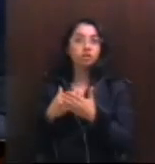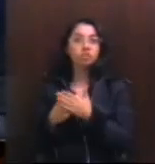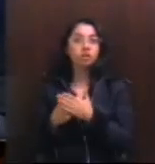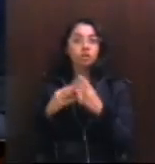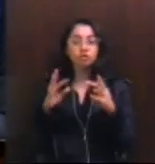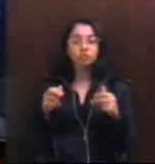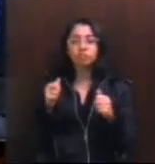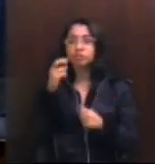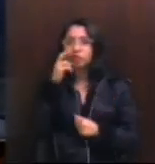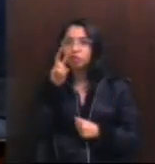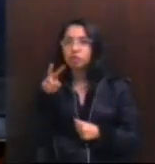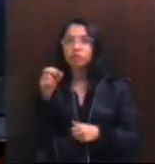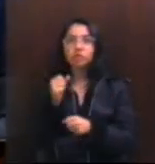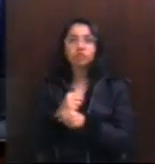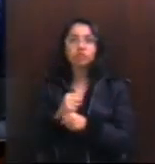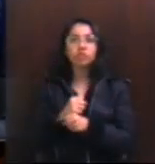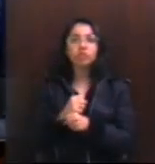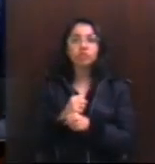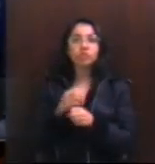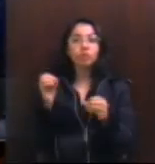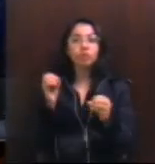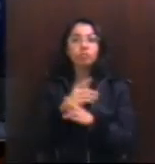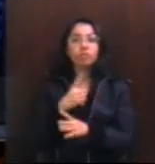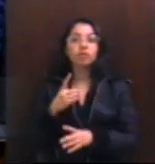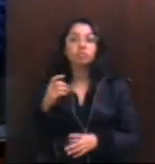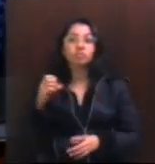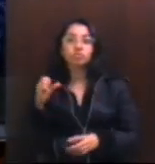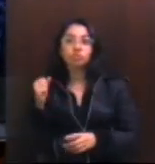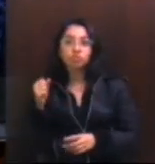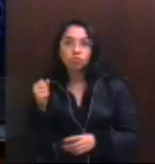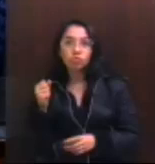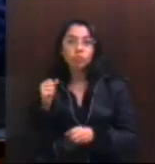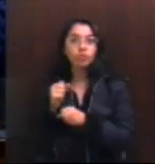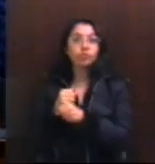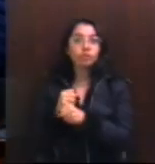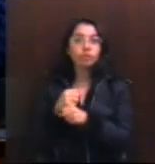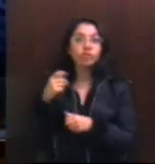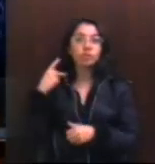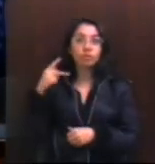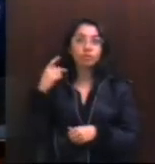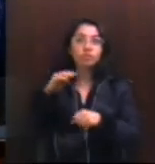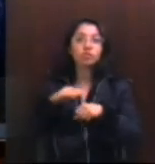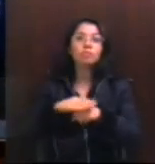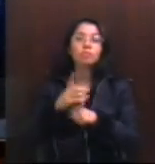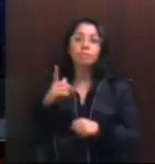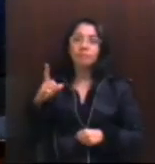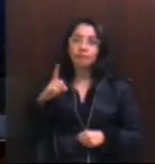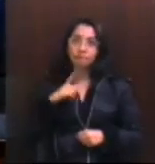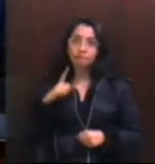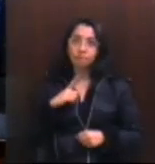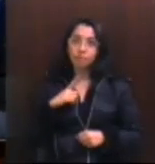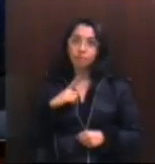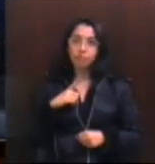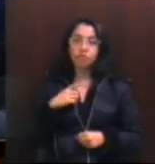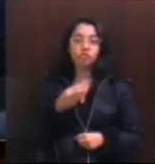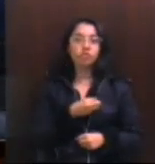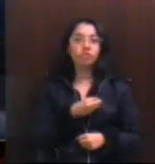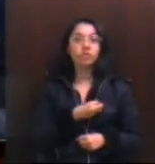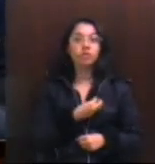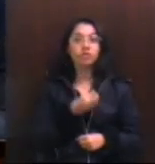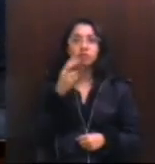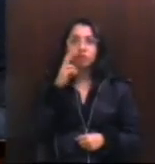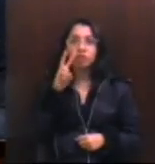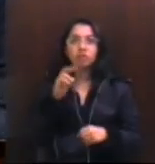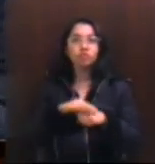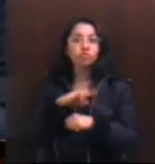vi, e esse ano eu completo 18 anos de militância política, é mais tempo do que tem de vida os secundaristas, talvez o que tenha